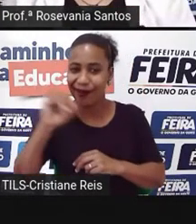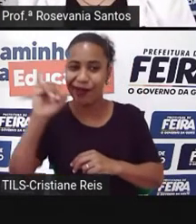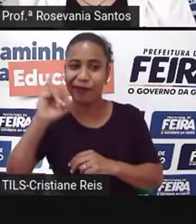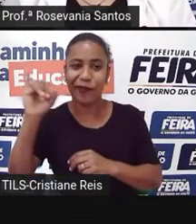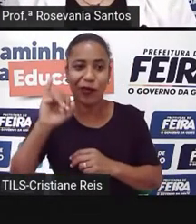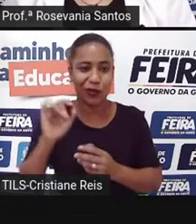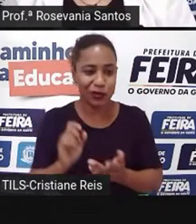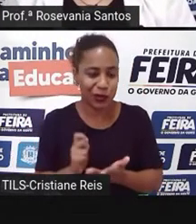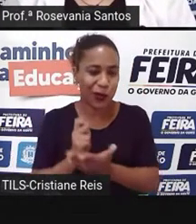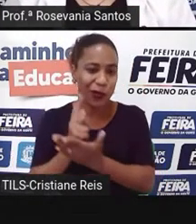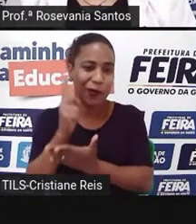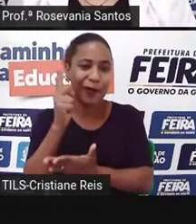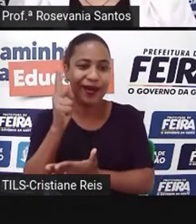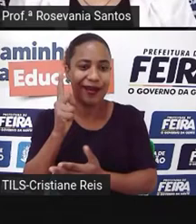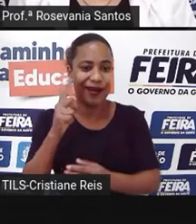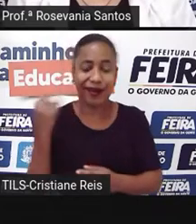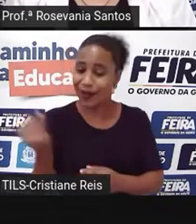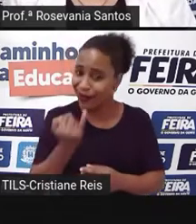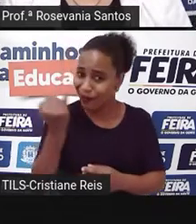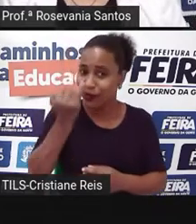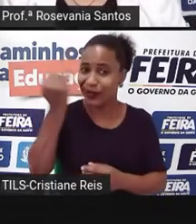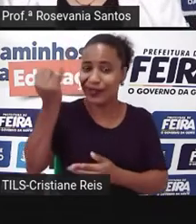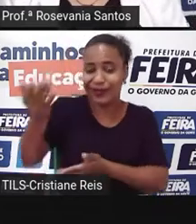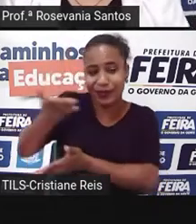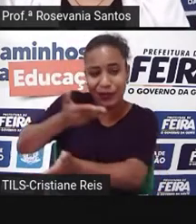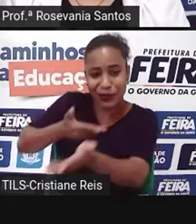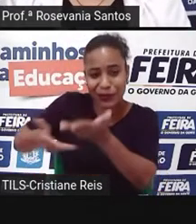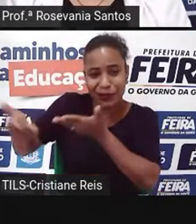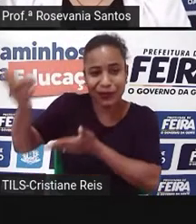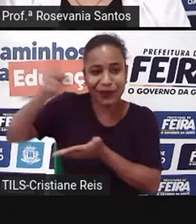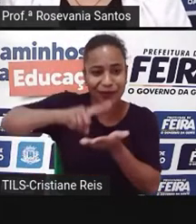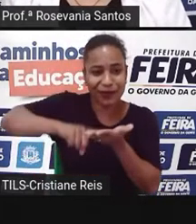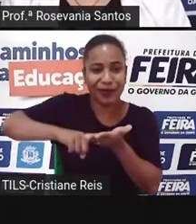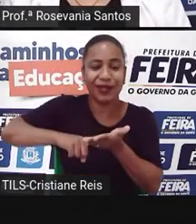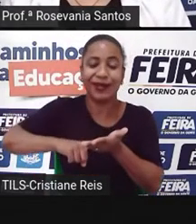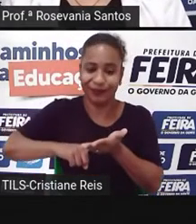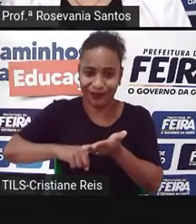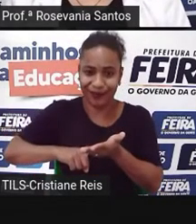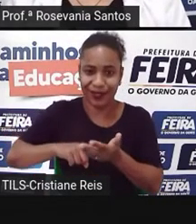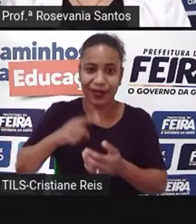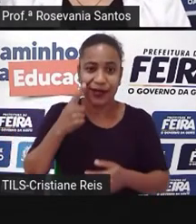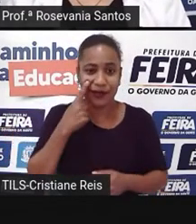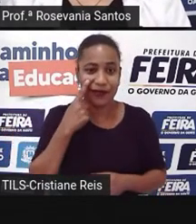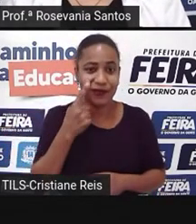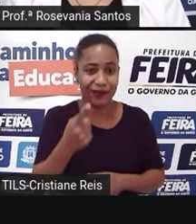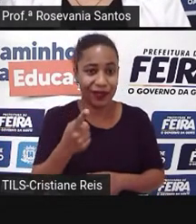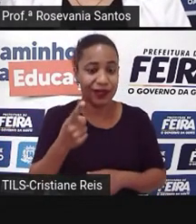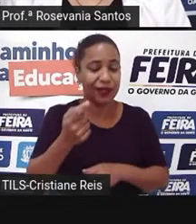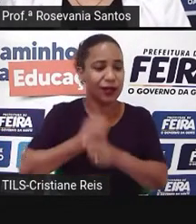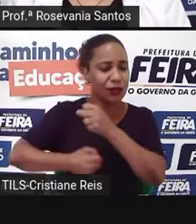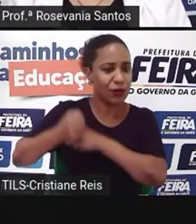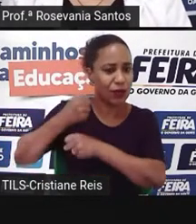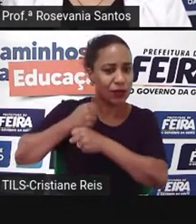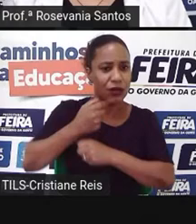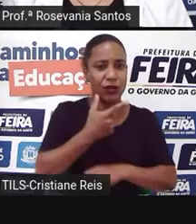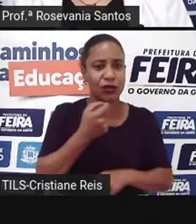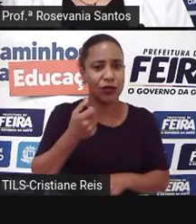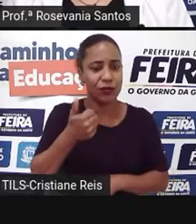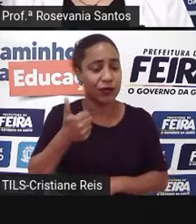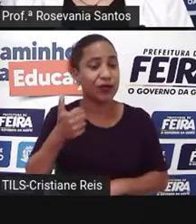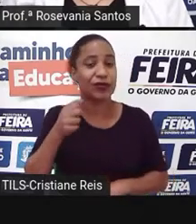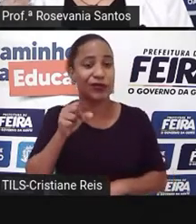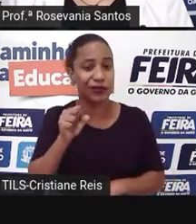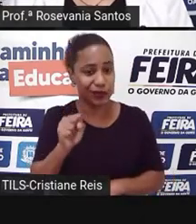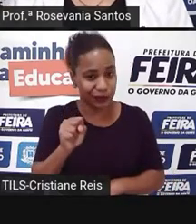questão das barreiras comerciais, como a Pró colocou aqui, né? Que desde 2018, as relações entre as duas maiores economias do mundo se arrastam,